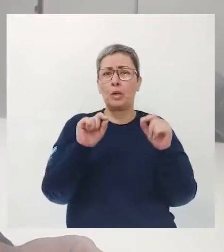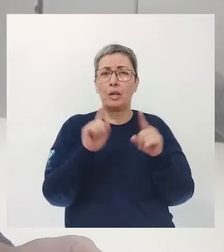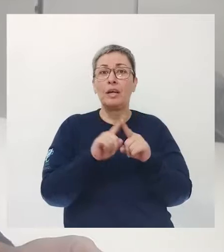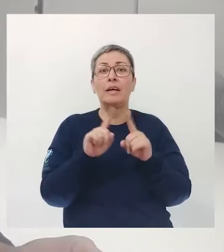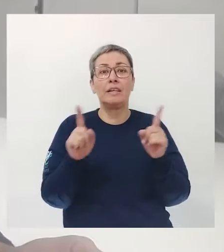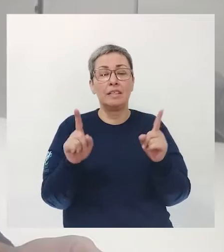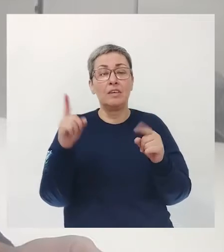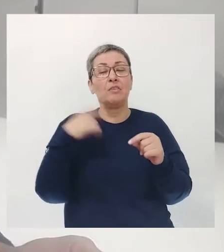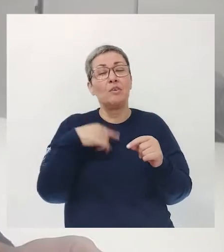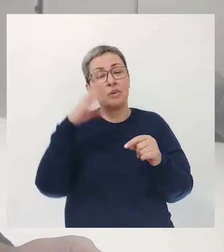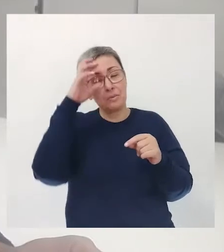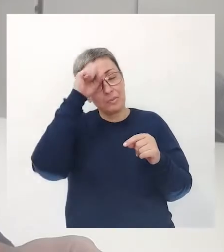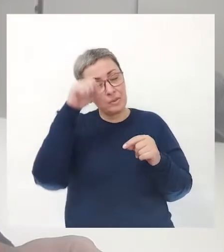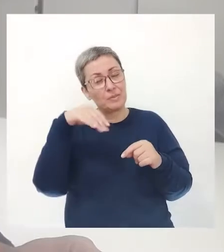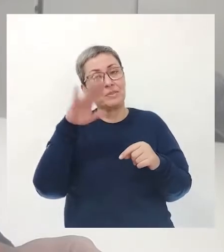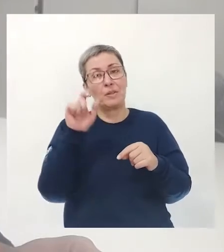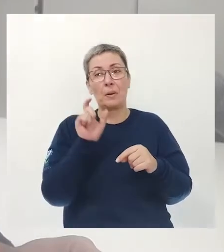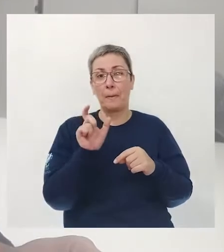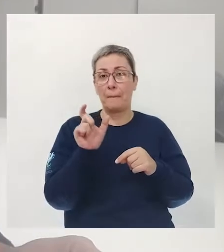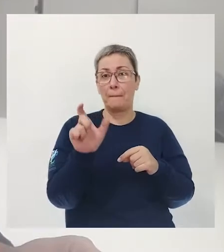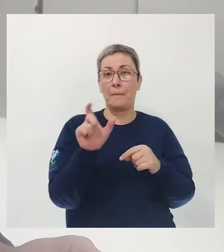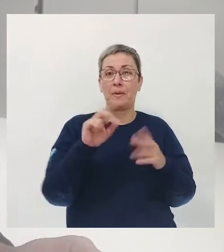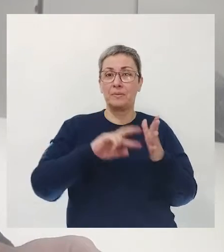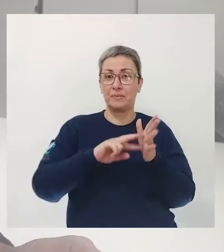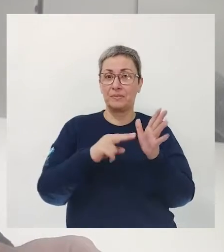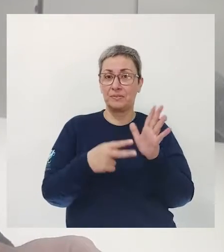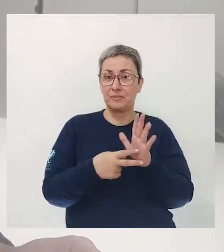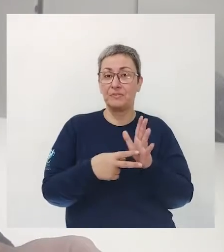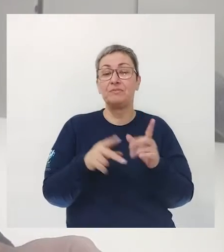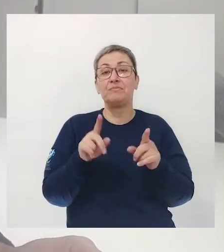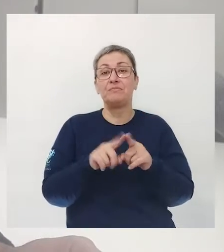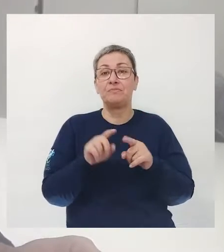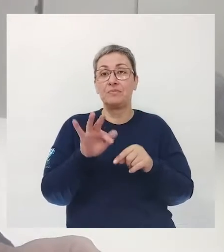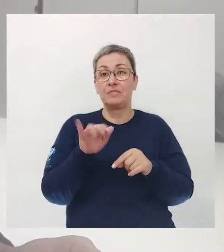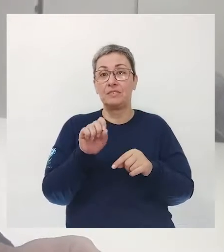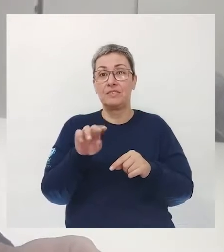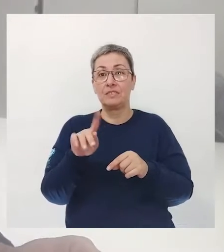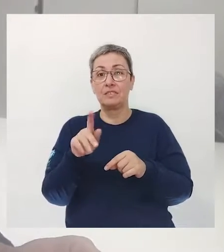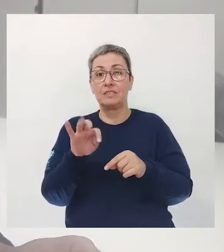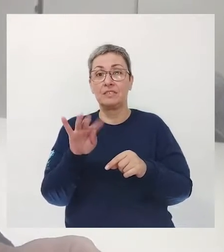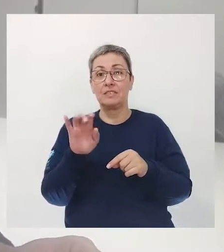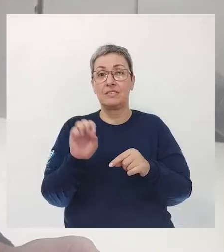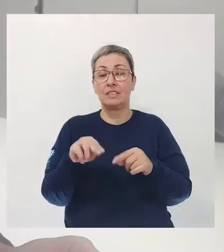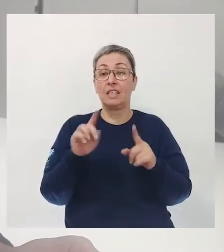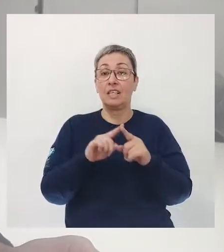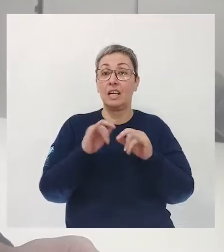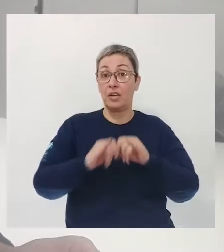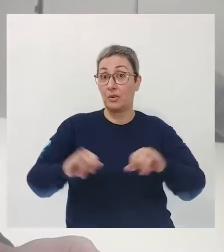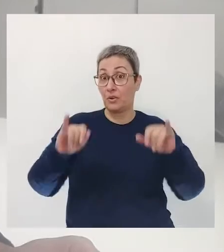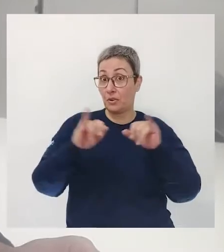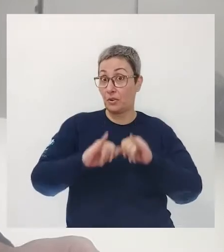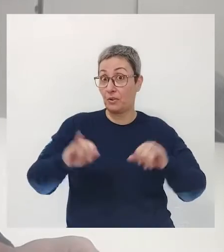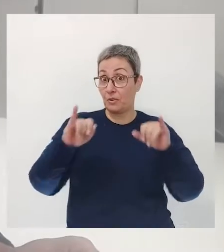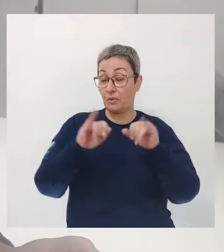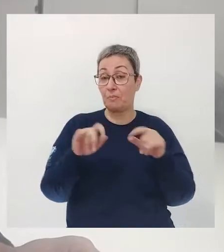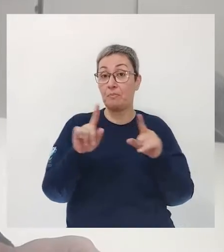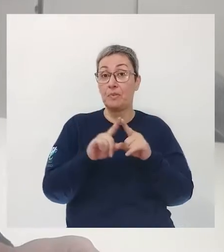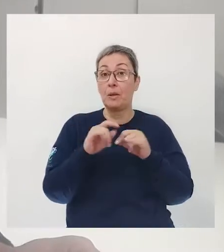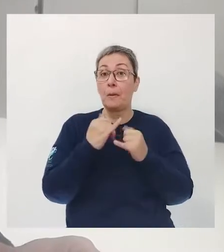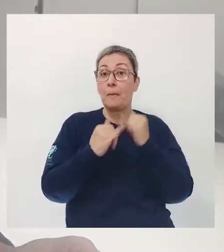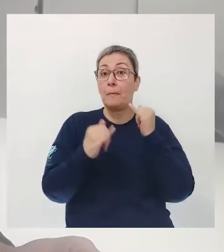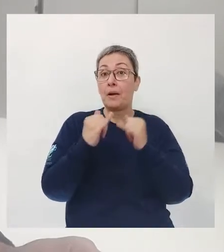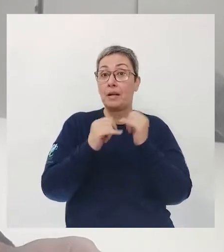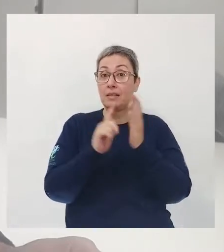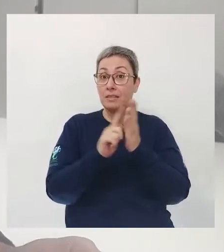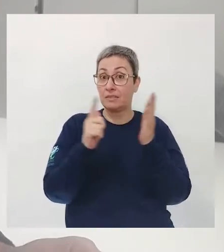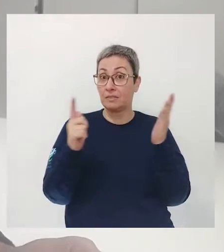Pois é, vamos aprender mais uma palavra e o seu significado Um folhetim é um informativo muito